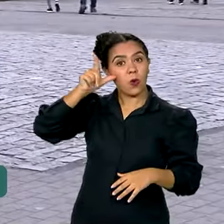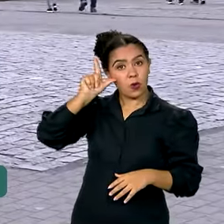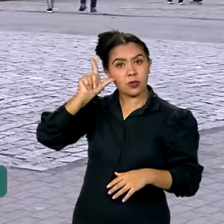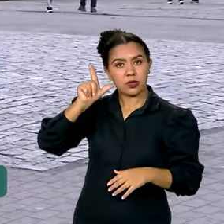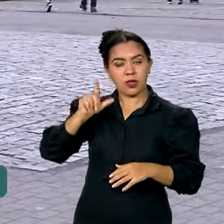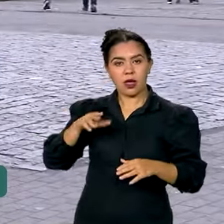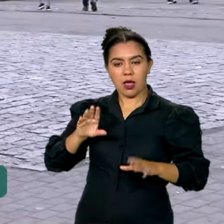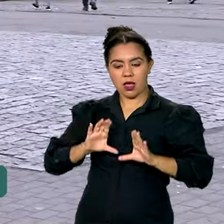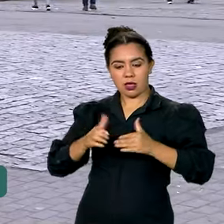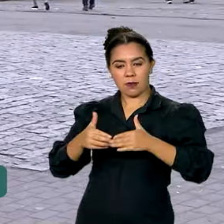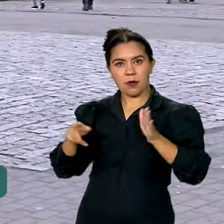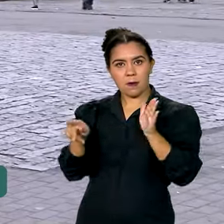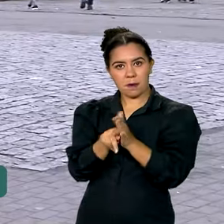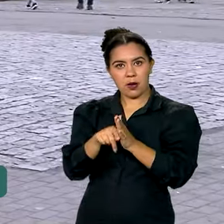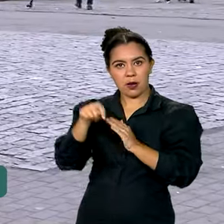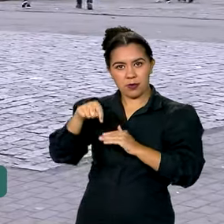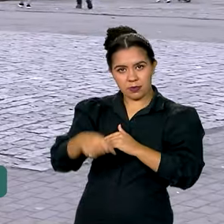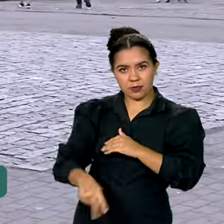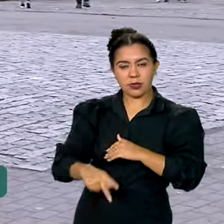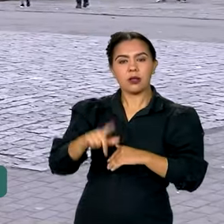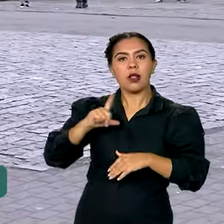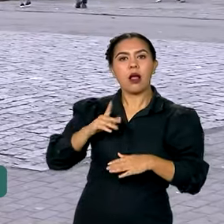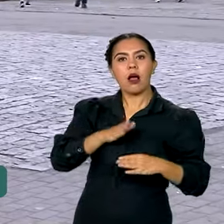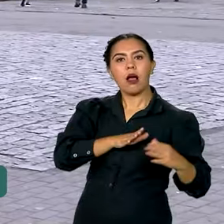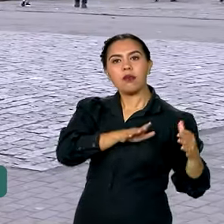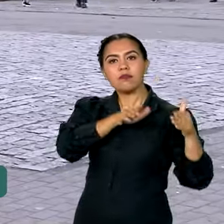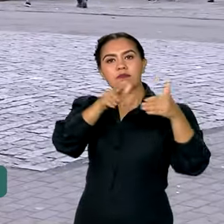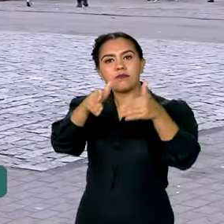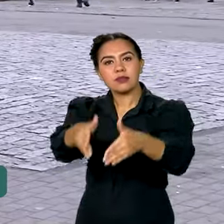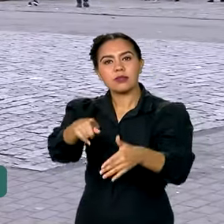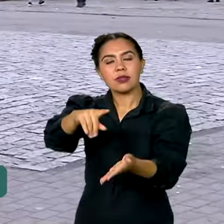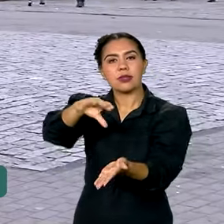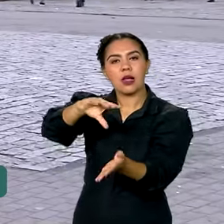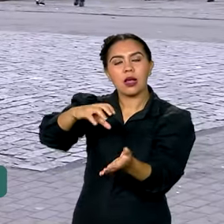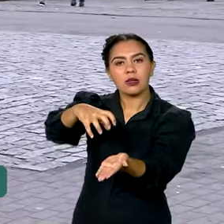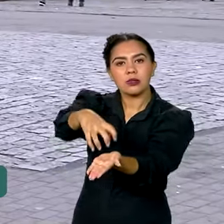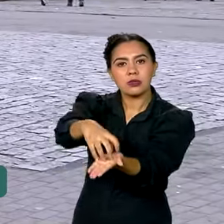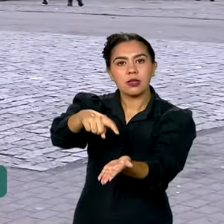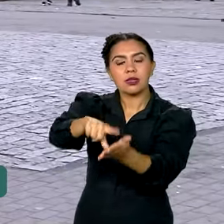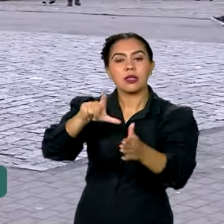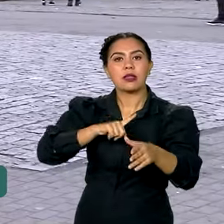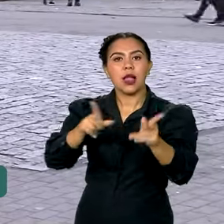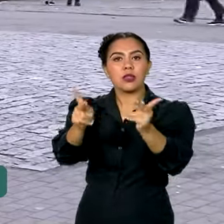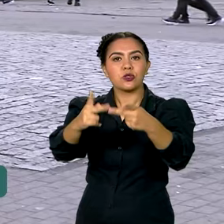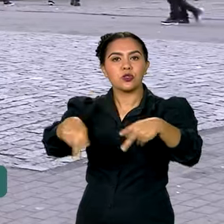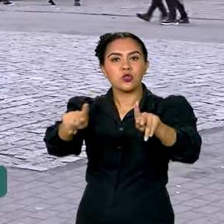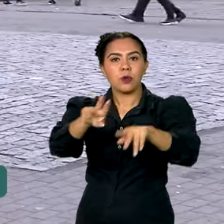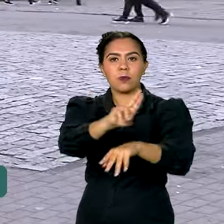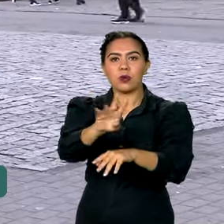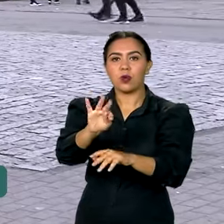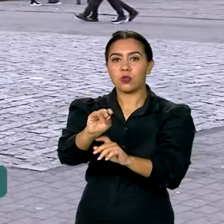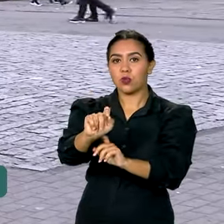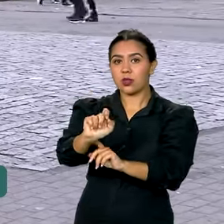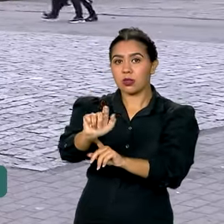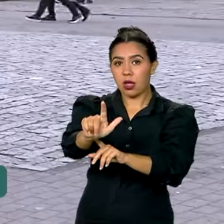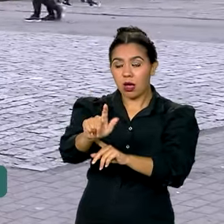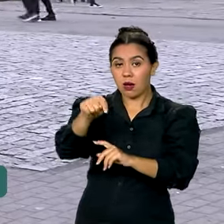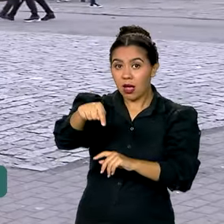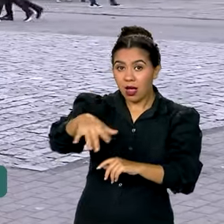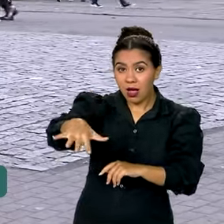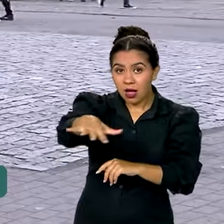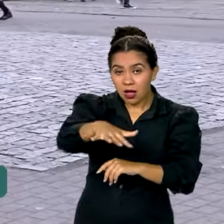equipe esteve no mutirão da Central da Cidadania, que está montado no estacionamento do Shopping Total. Lá, as pessoas